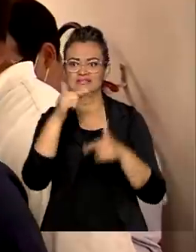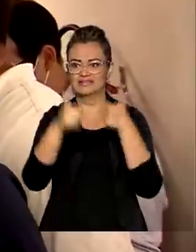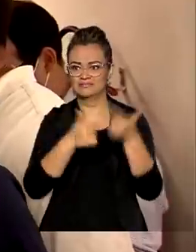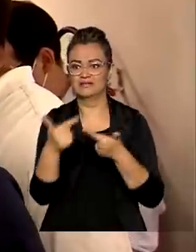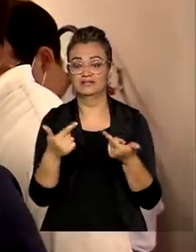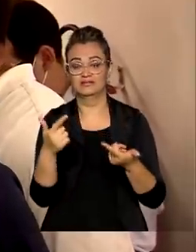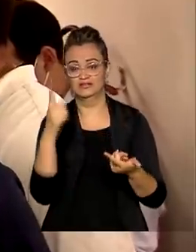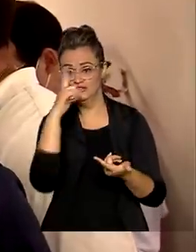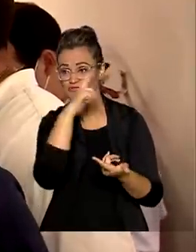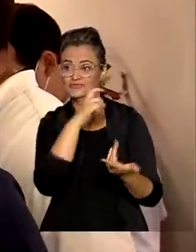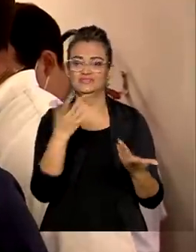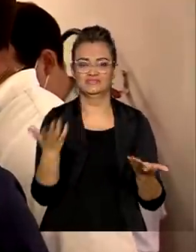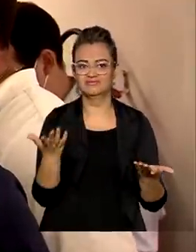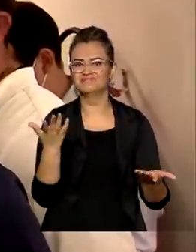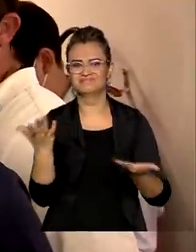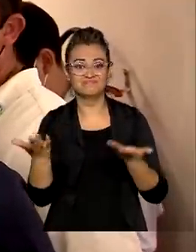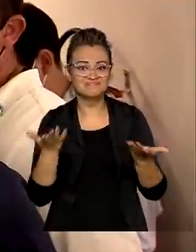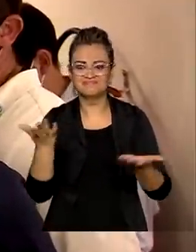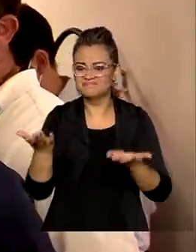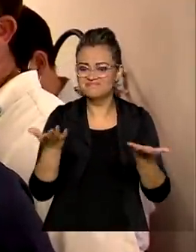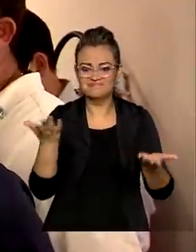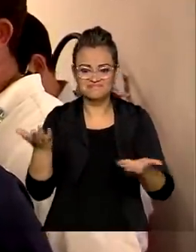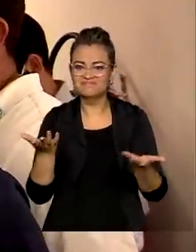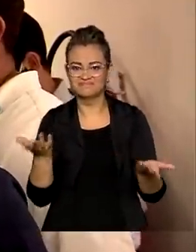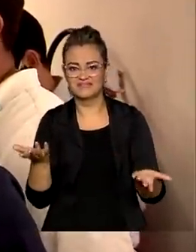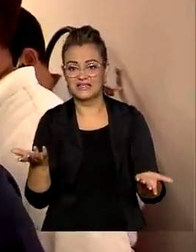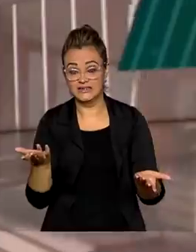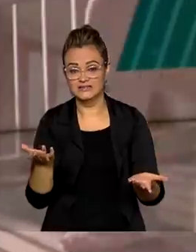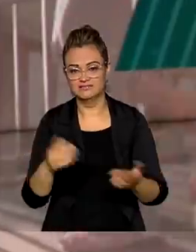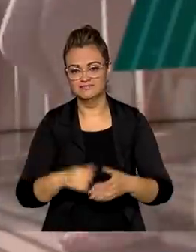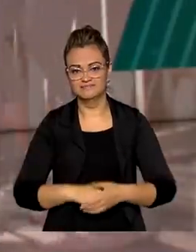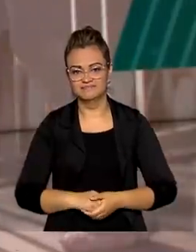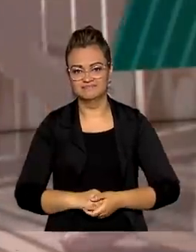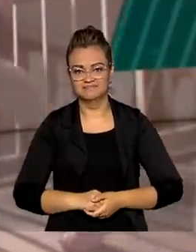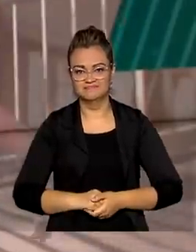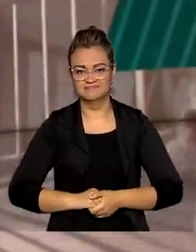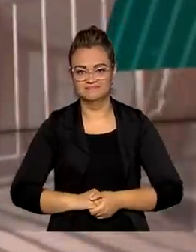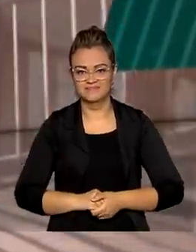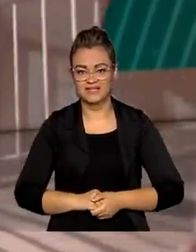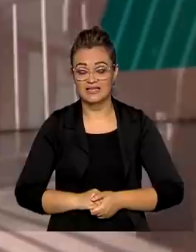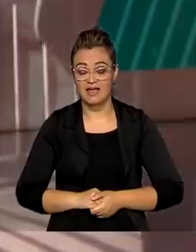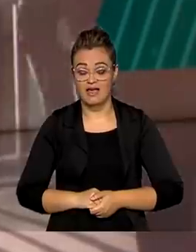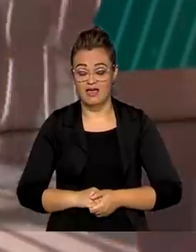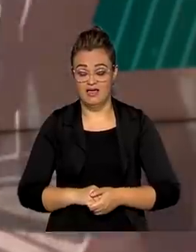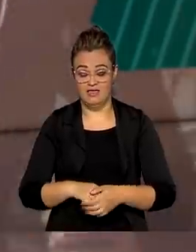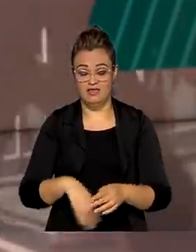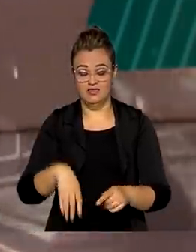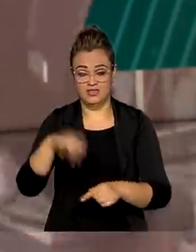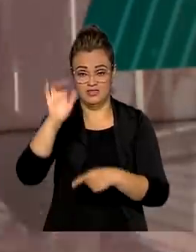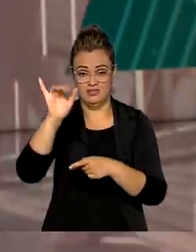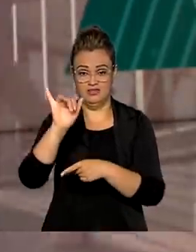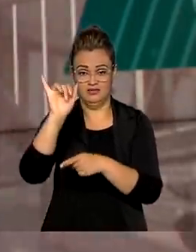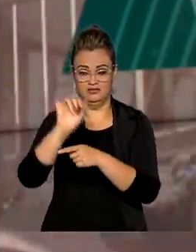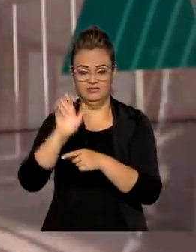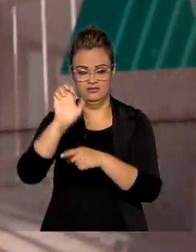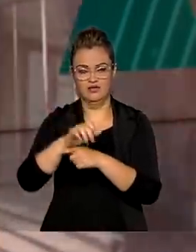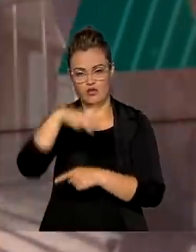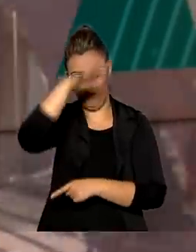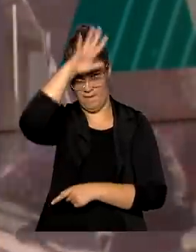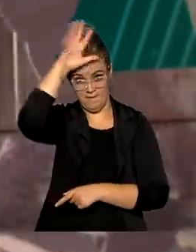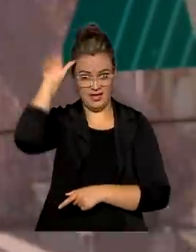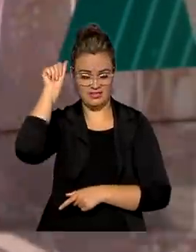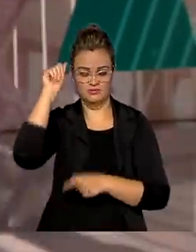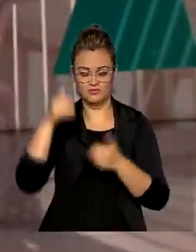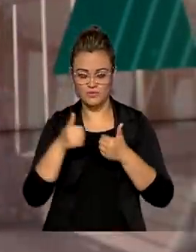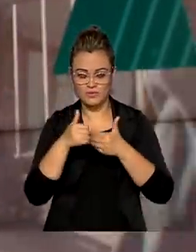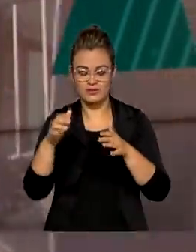emprego novamente, para voltar a ter um ganho para aqueles que querem informais. E em Manaus, o presidente Jair Bolsonaro inaugurou o Centro de